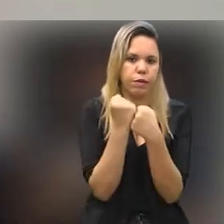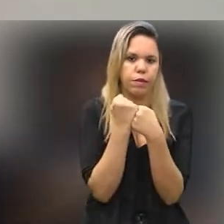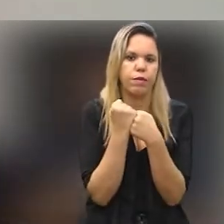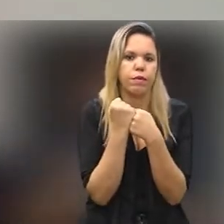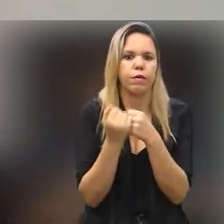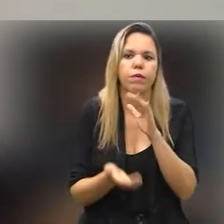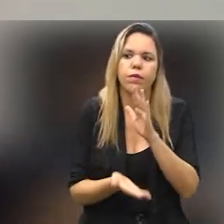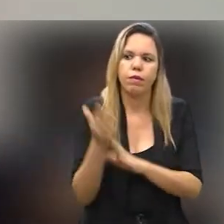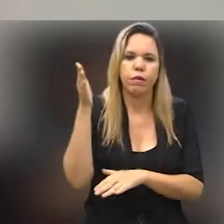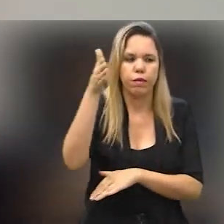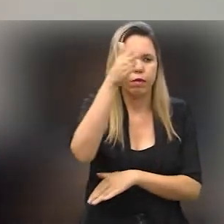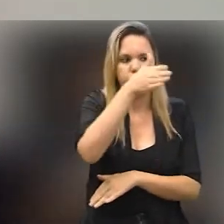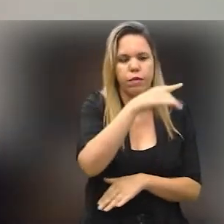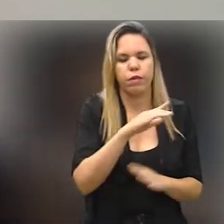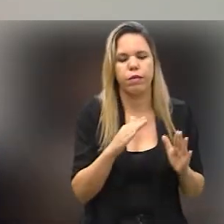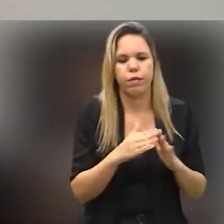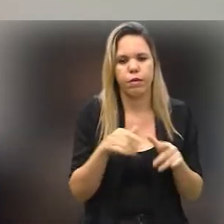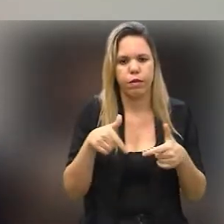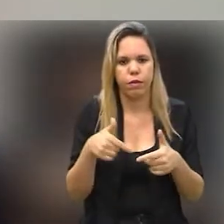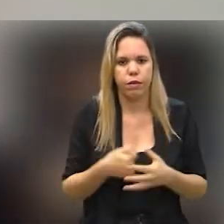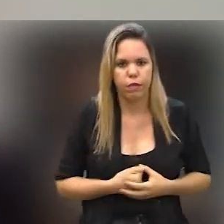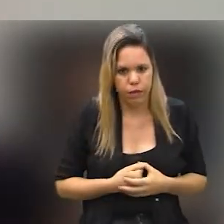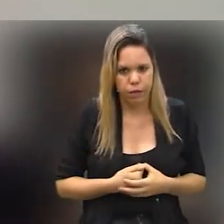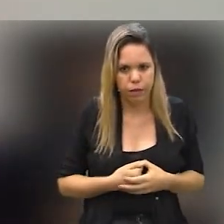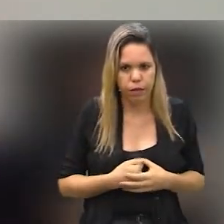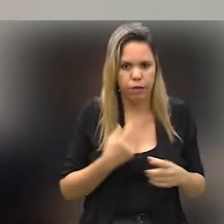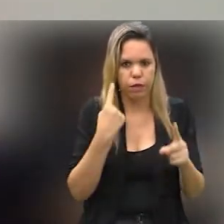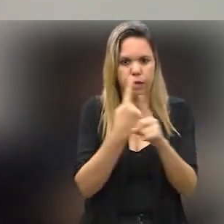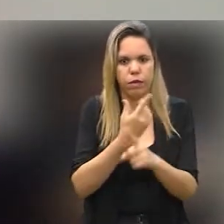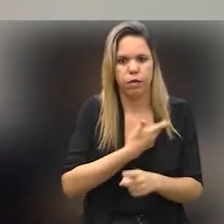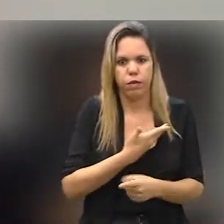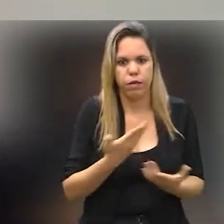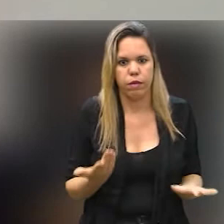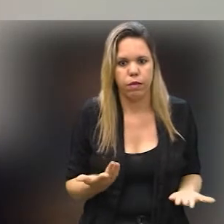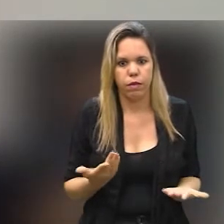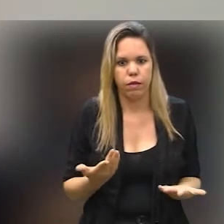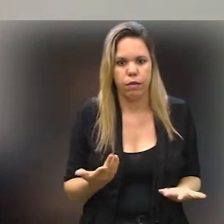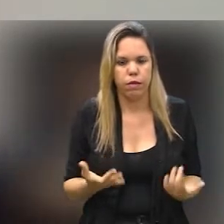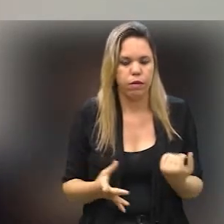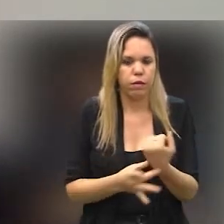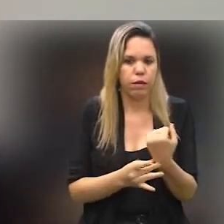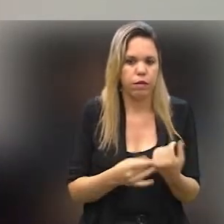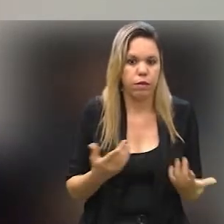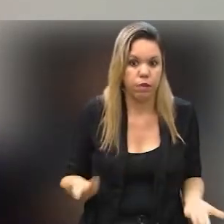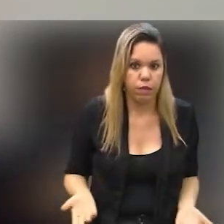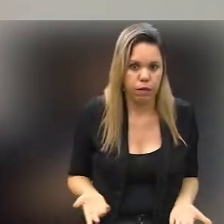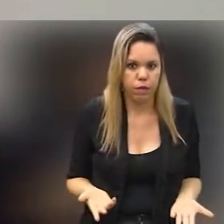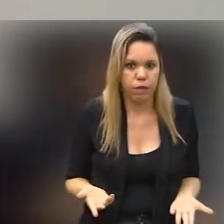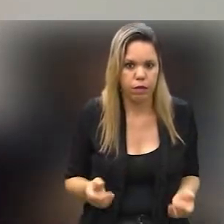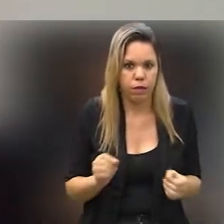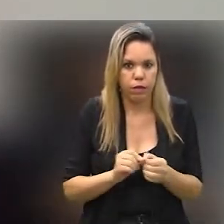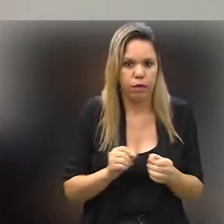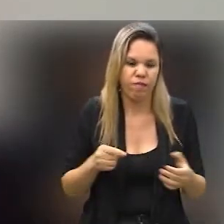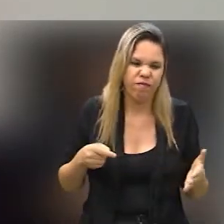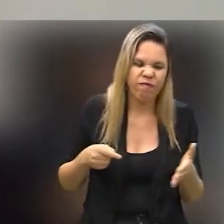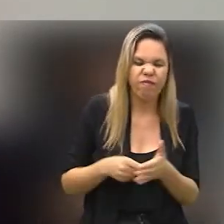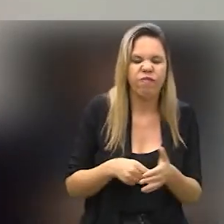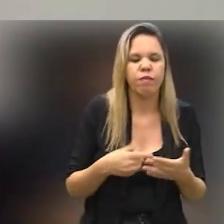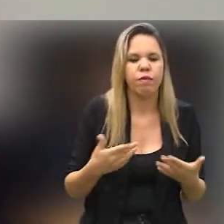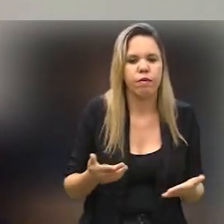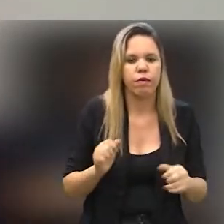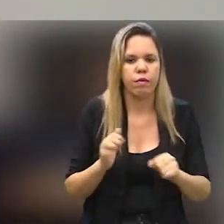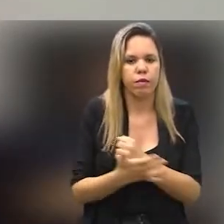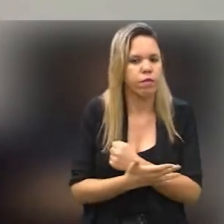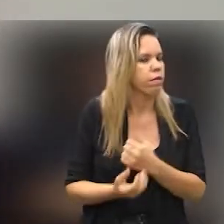apoio saindo de casa, quando a gente vai para o trabalho, quando a gente acaba encontrando uma amiga, porque a gente se sente segura, inclusive, para fazer a